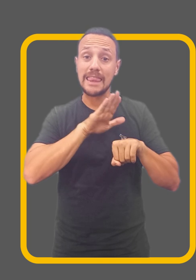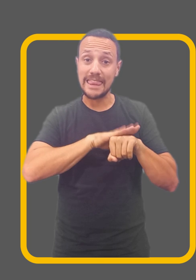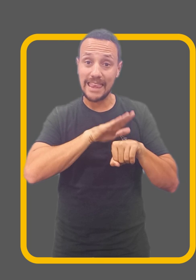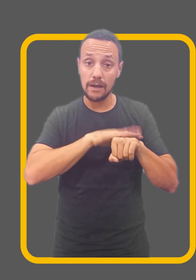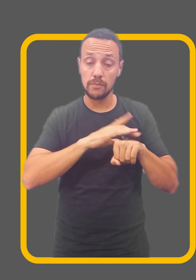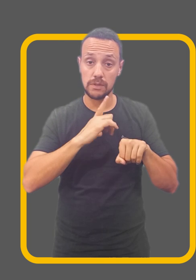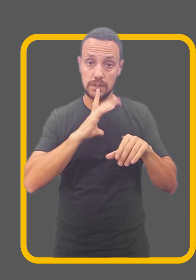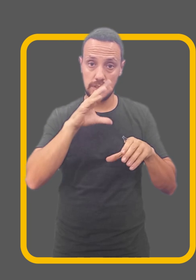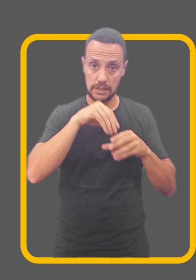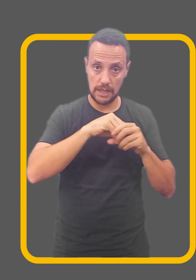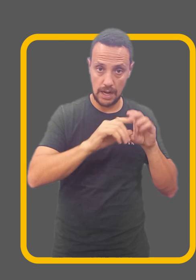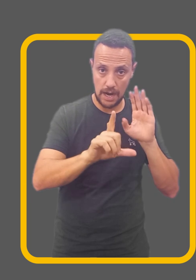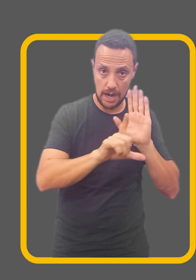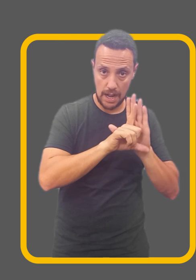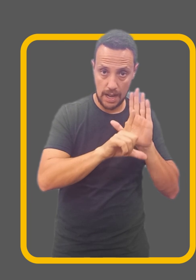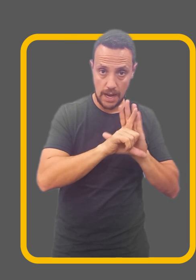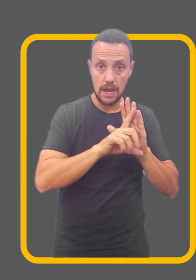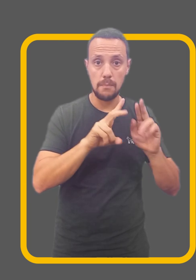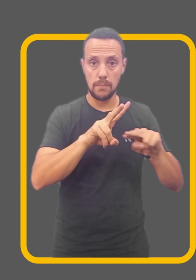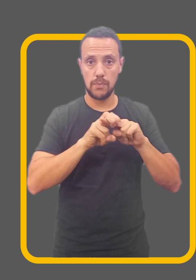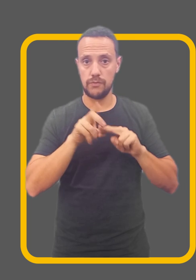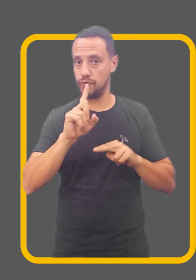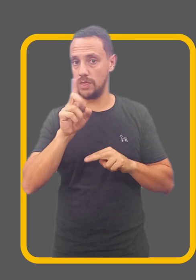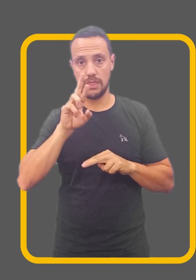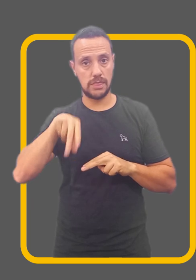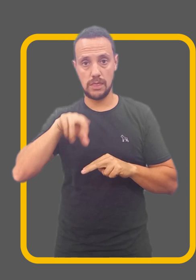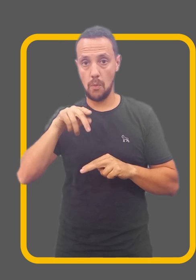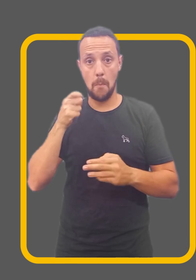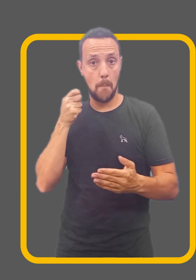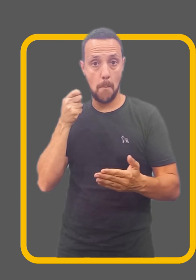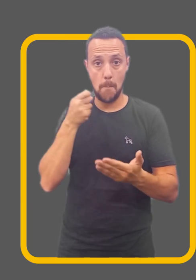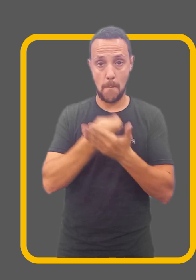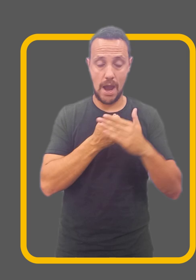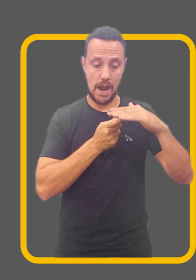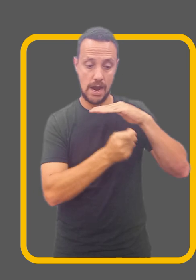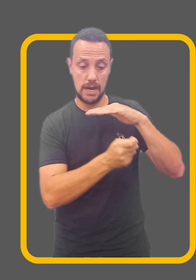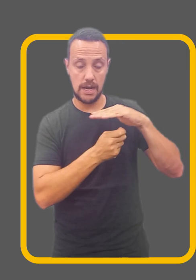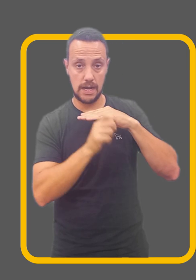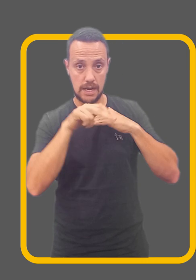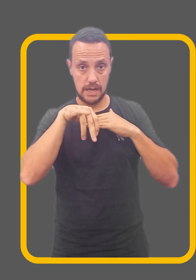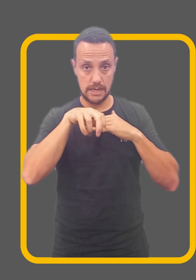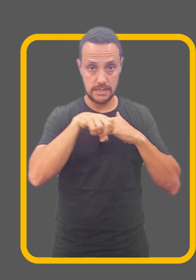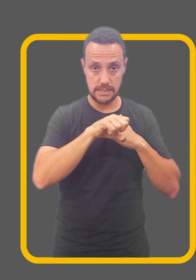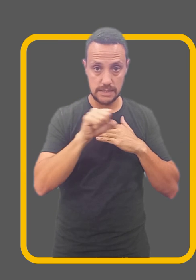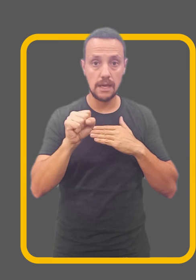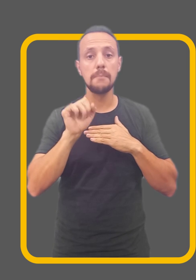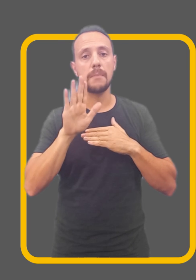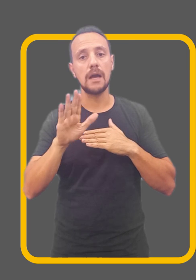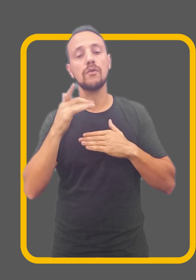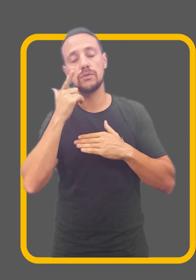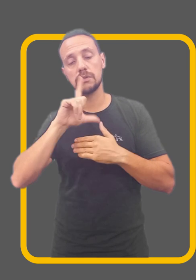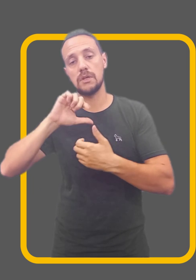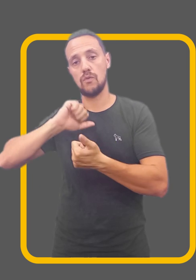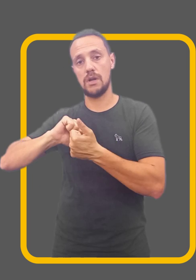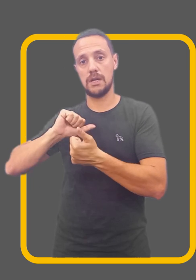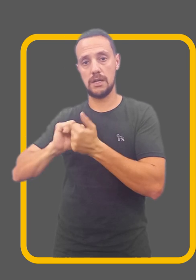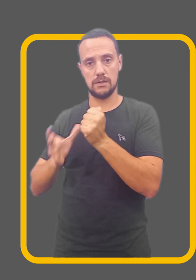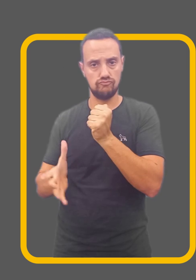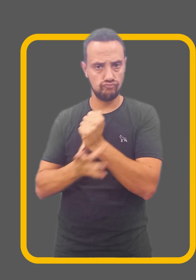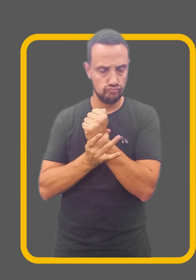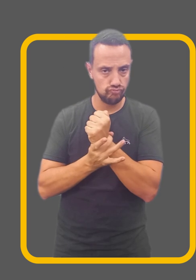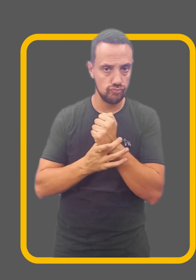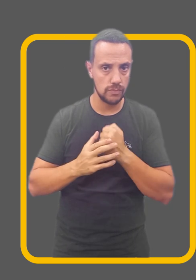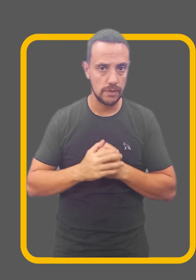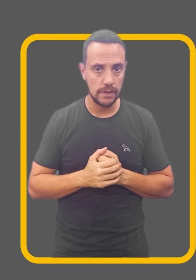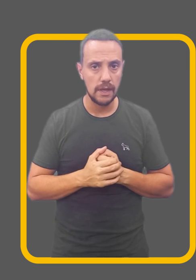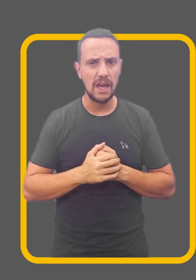tempo definido em lei que você deixa de contribuir para o INSS, mas que ainda mantém a qualidade de segurado.